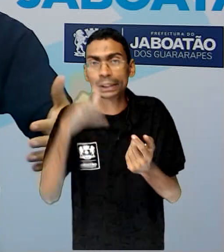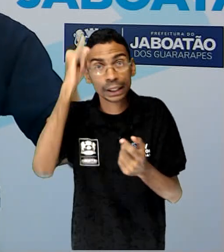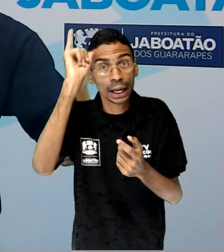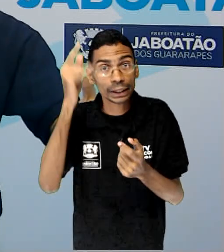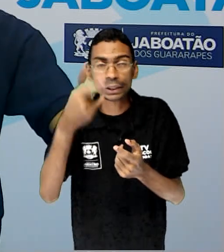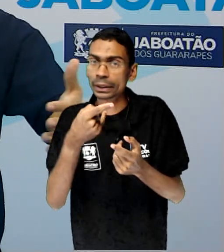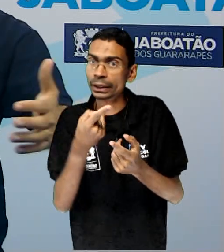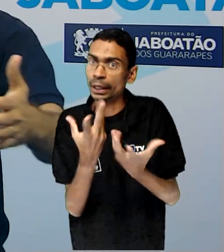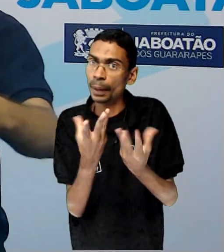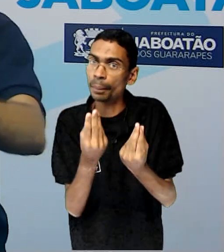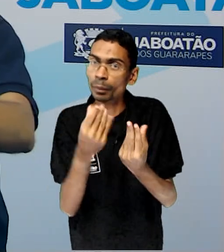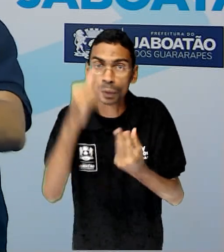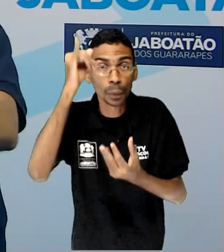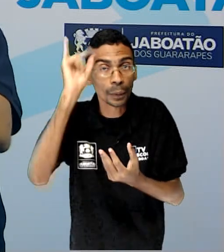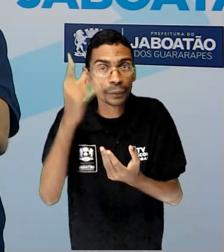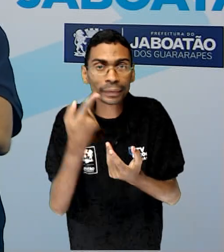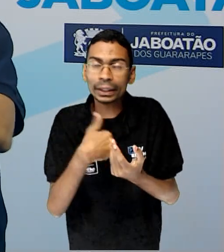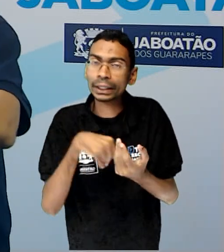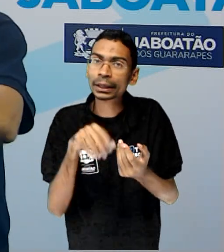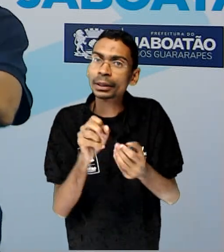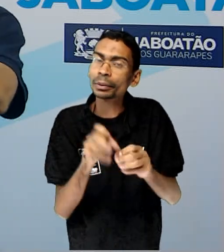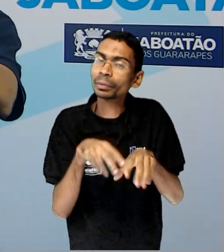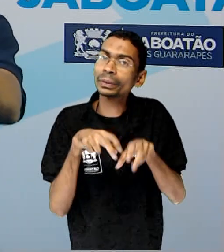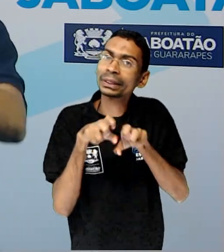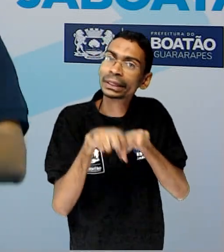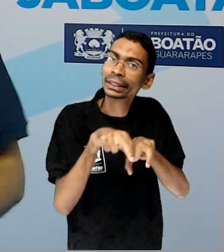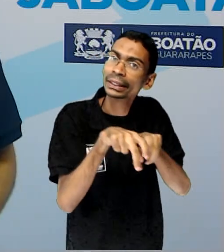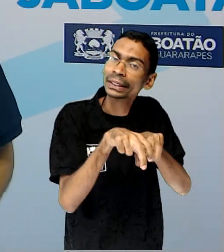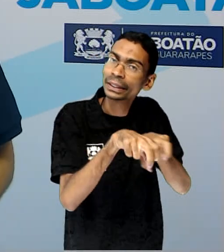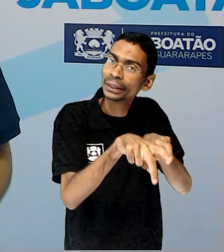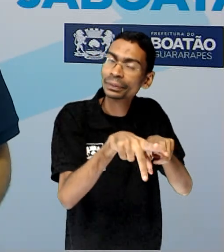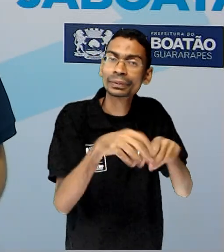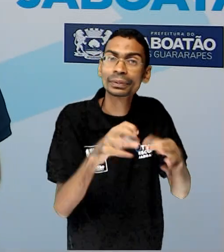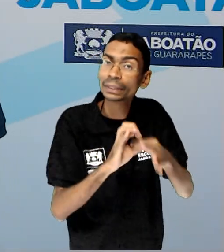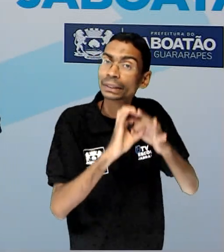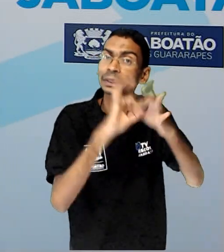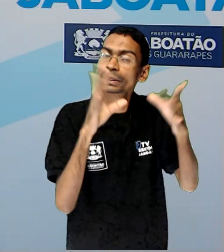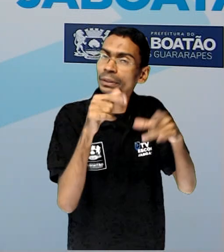andar livremente e se alimentar naquele local.